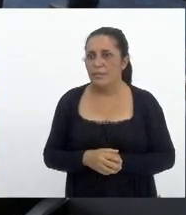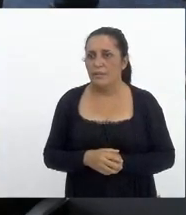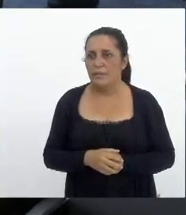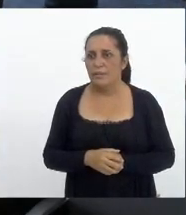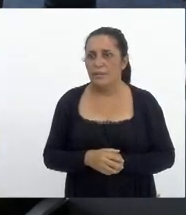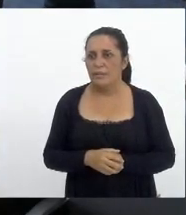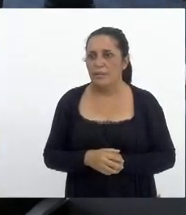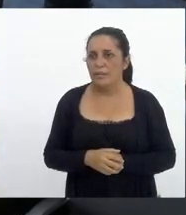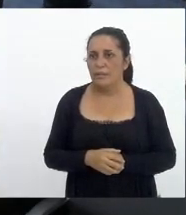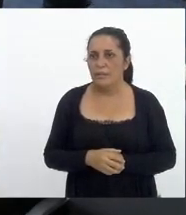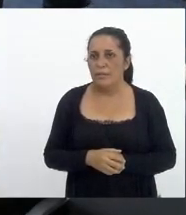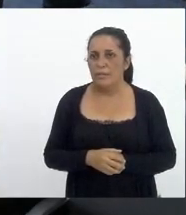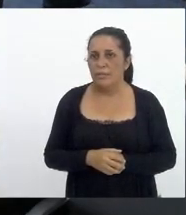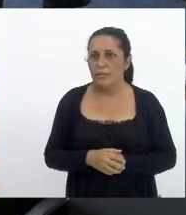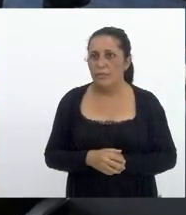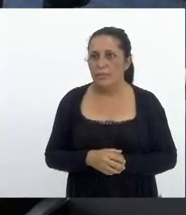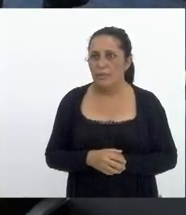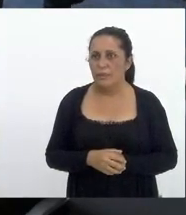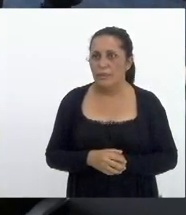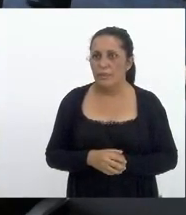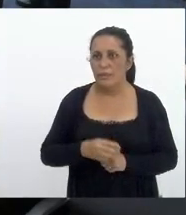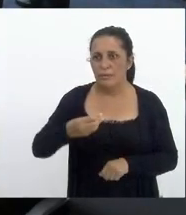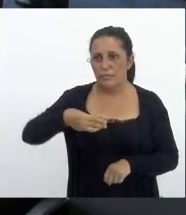deputado Flávio